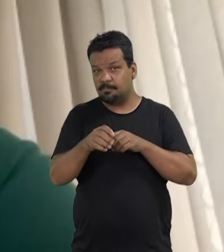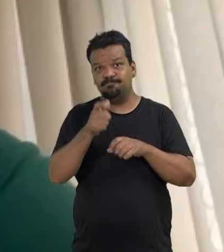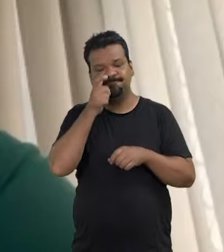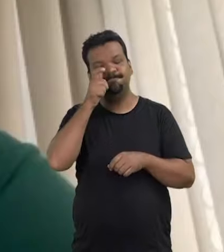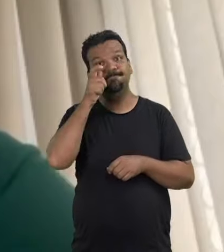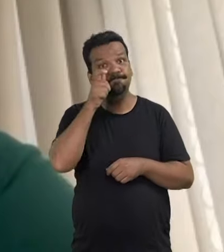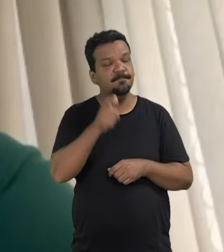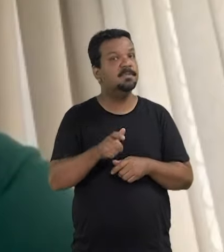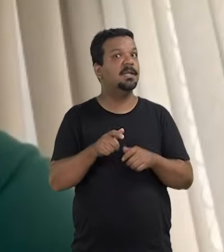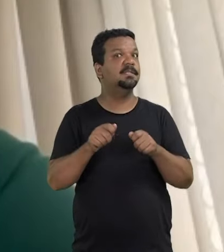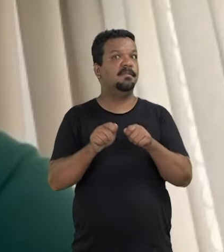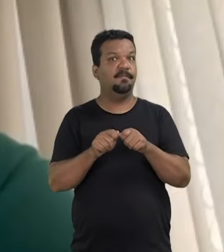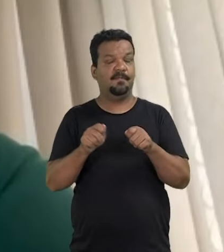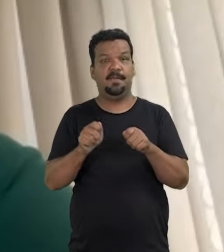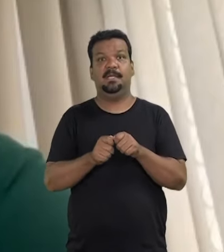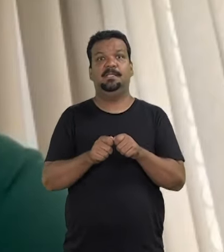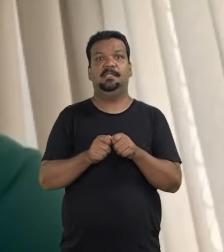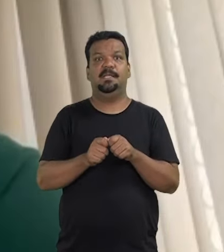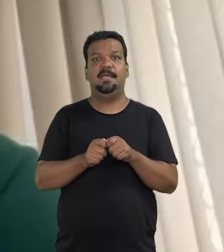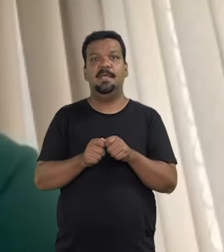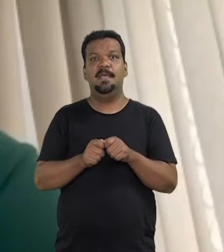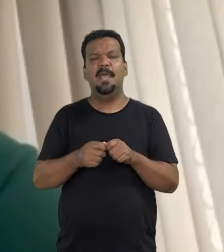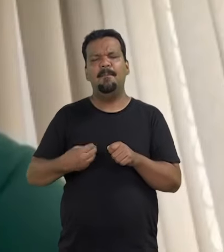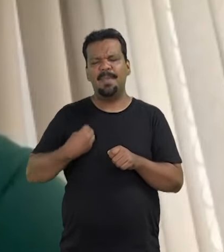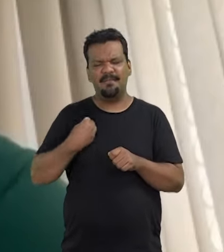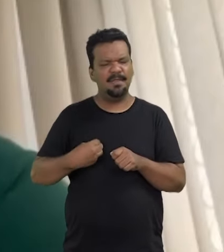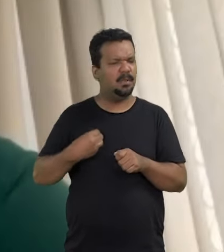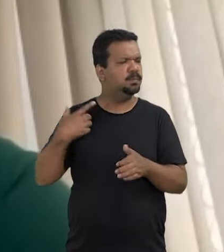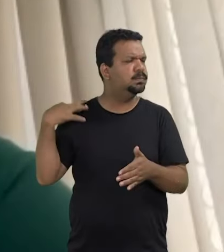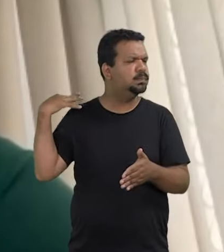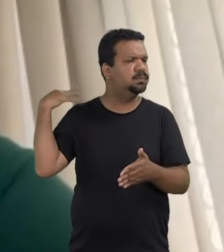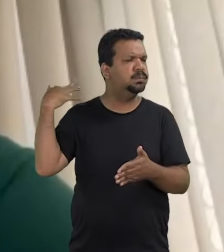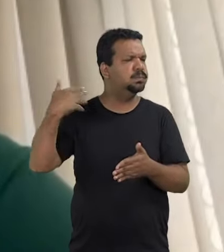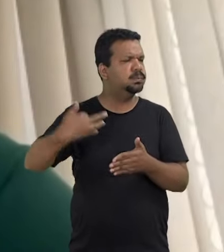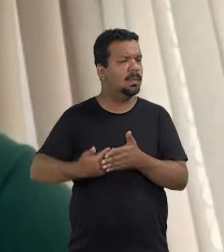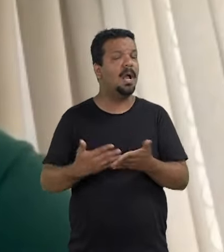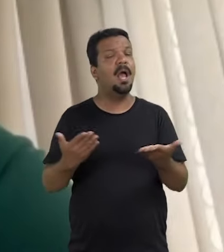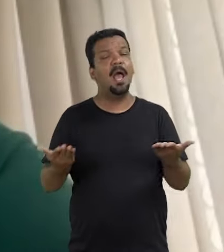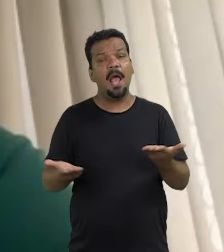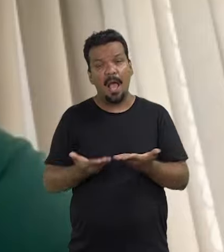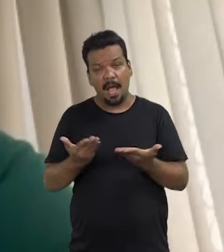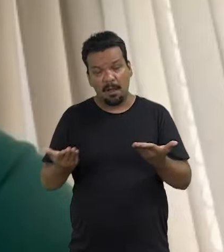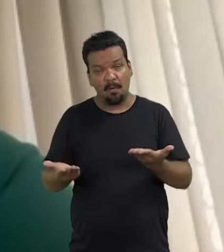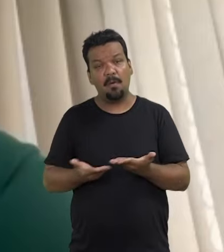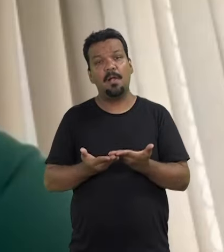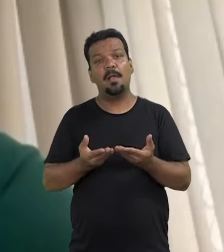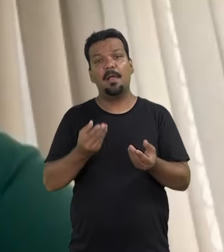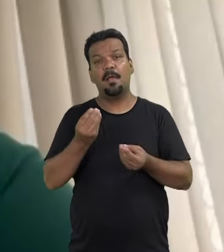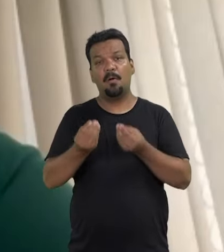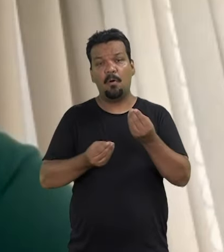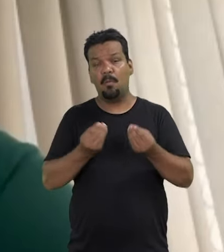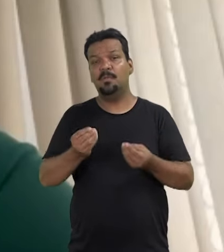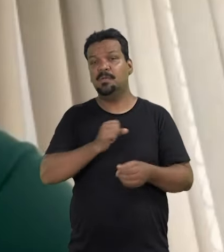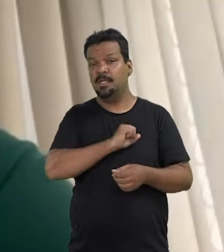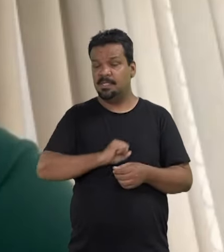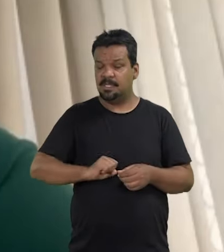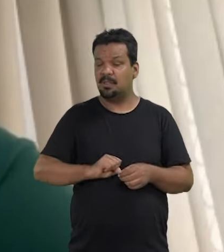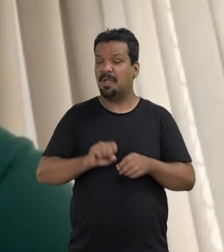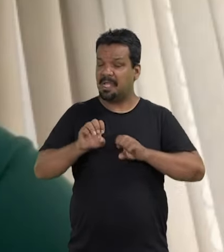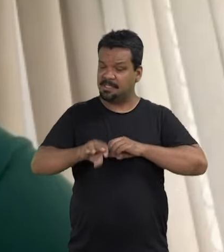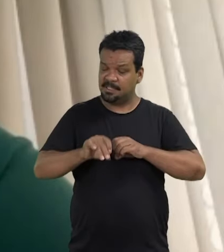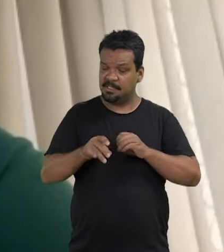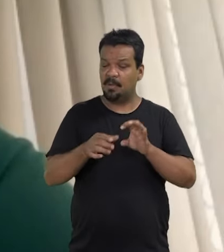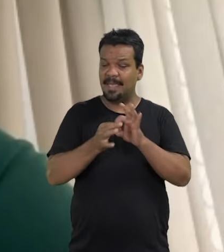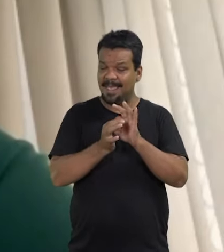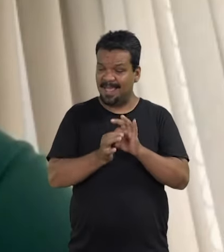que me interessa fazer, que me interessou fazer a minha vida toda e que agora como parlamentar continuo fazendo, é